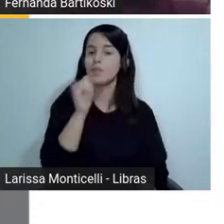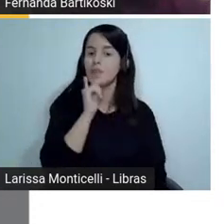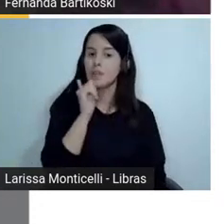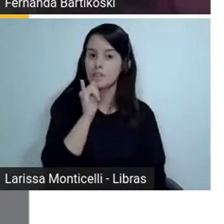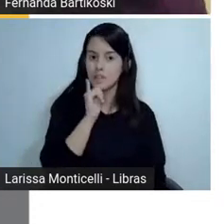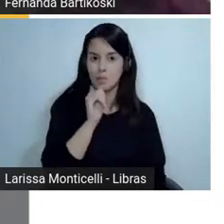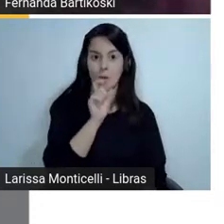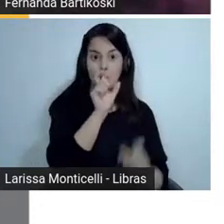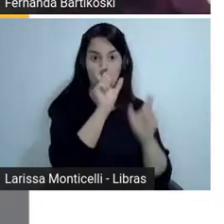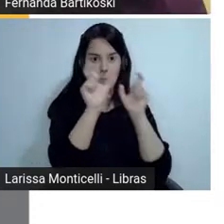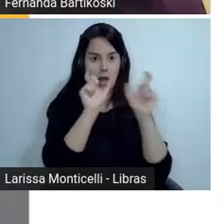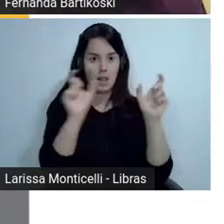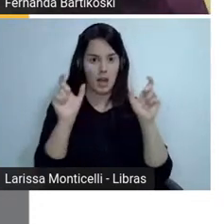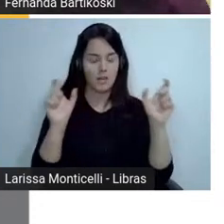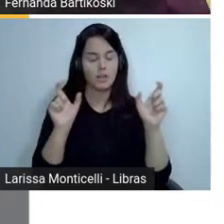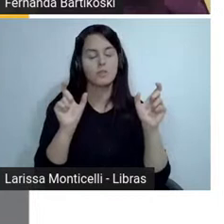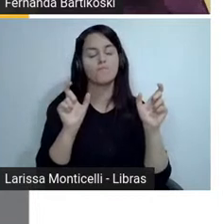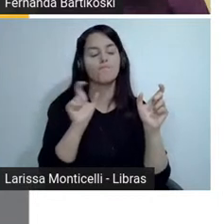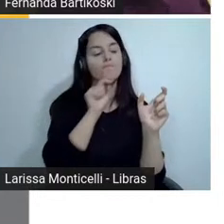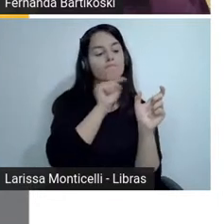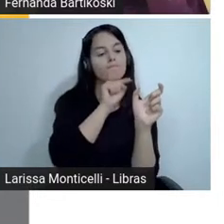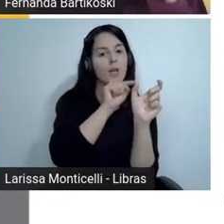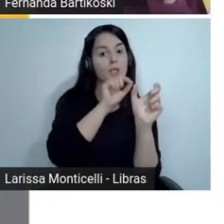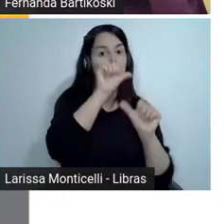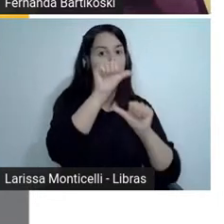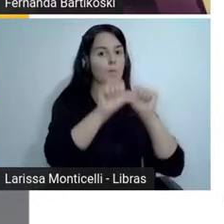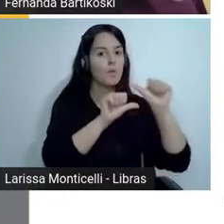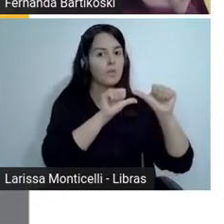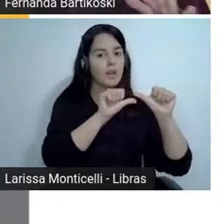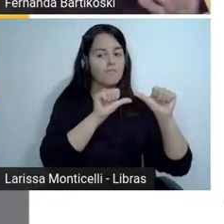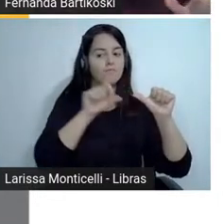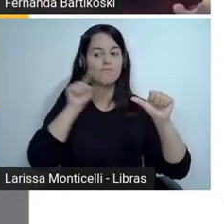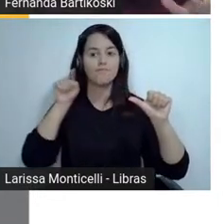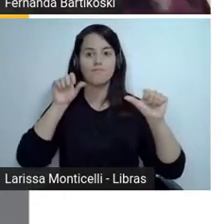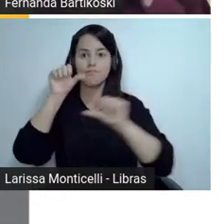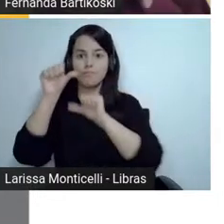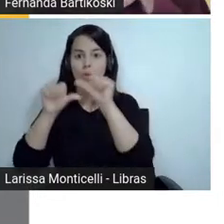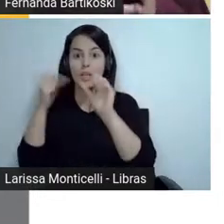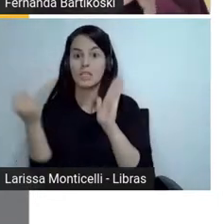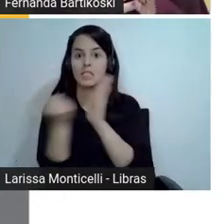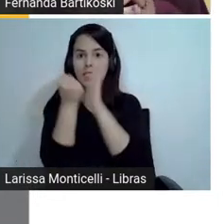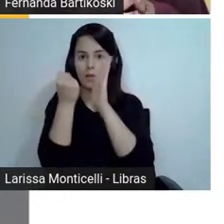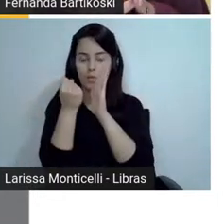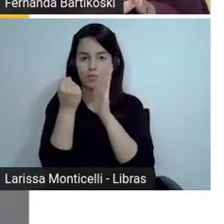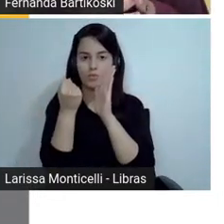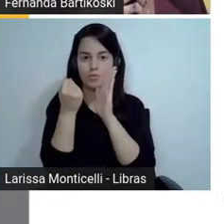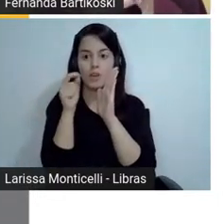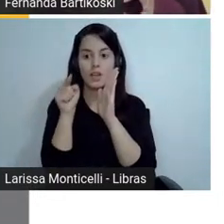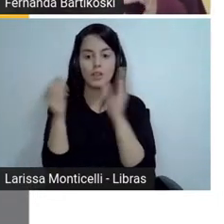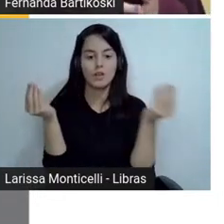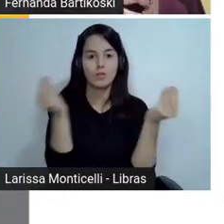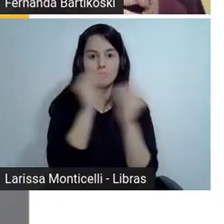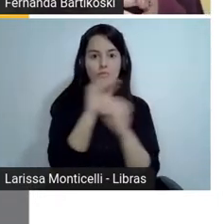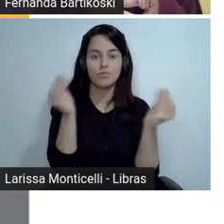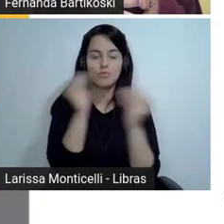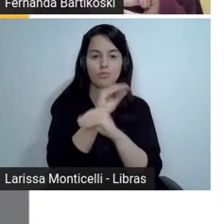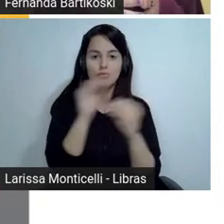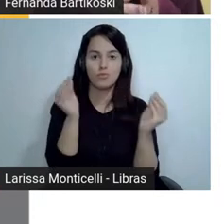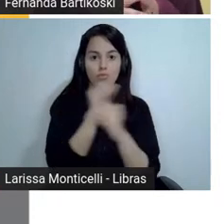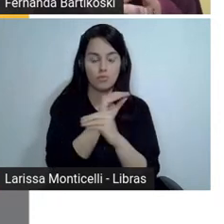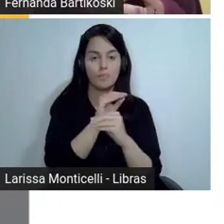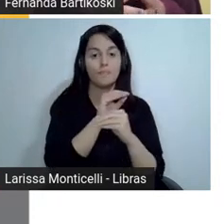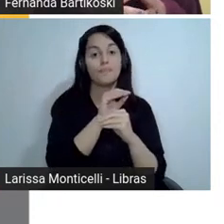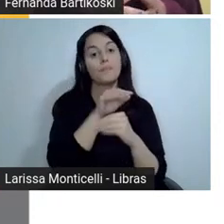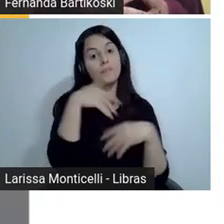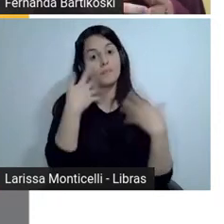símbolos e ele vai ter uma correspondência entre letra e símbolo então fica fácil não é nada muito complexo de ser feito